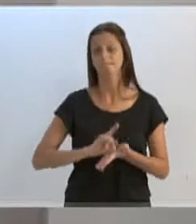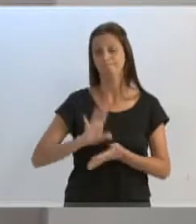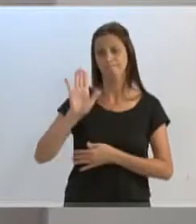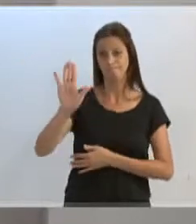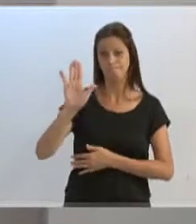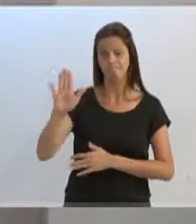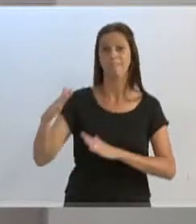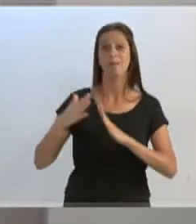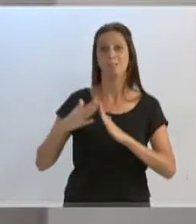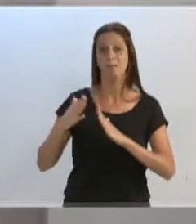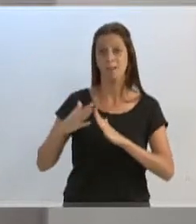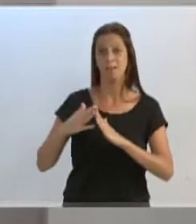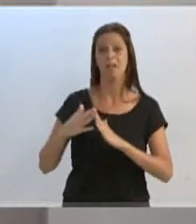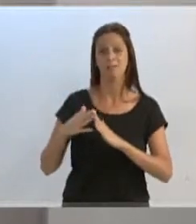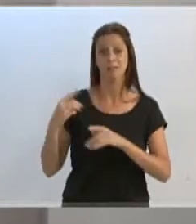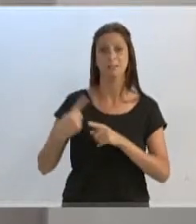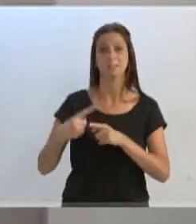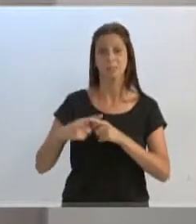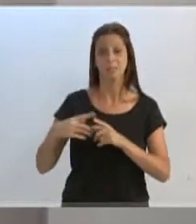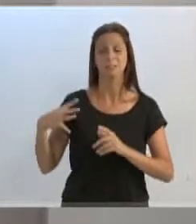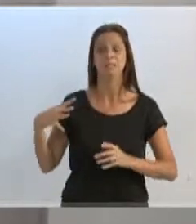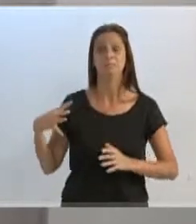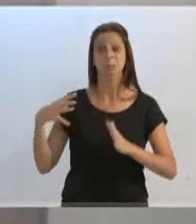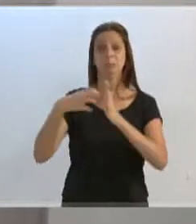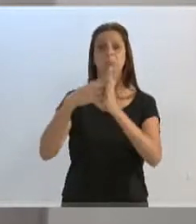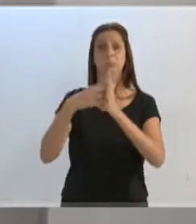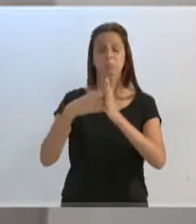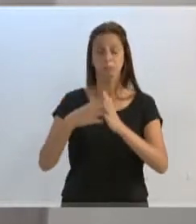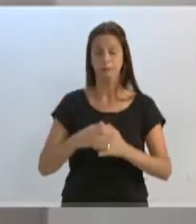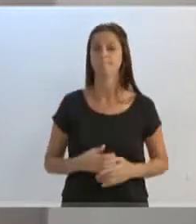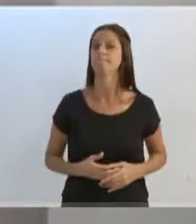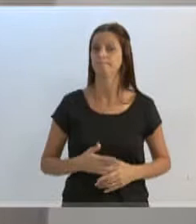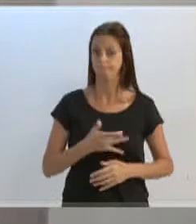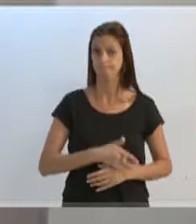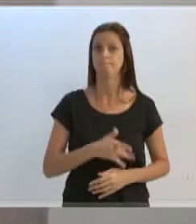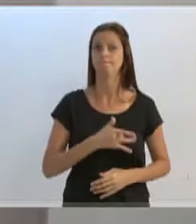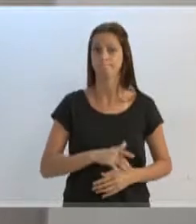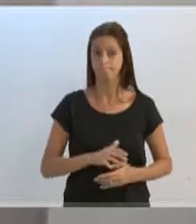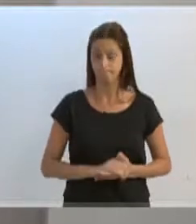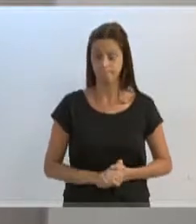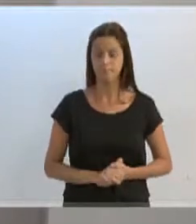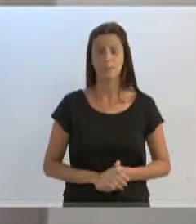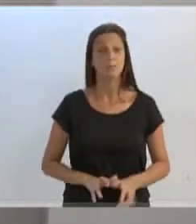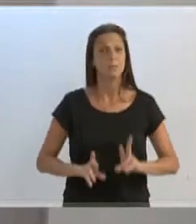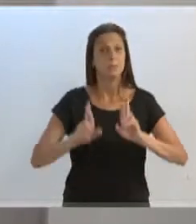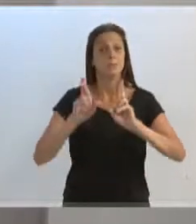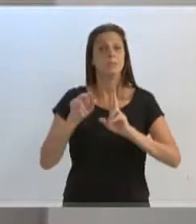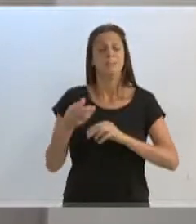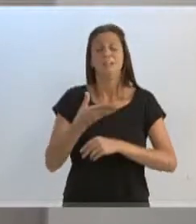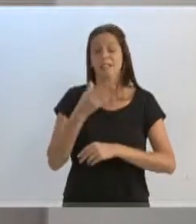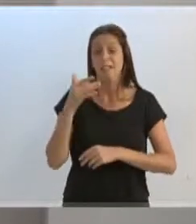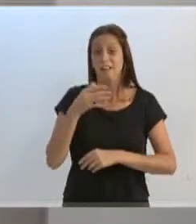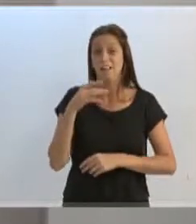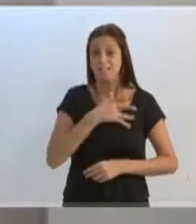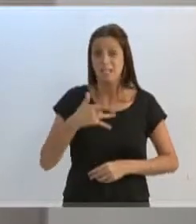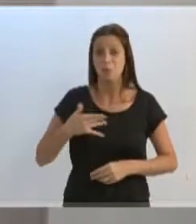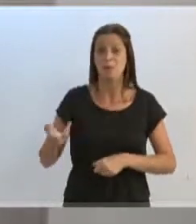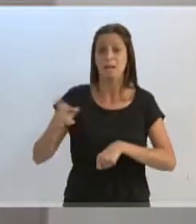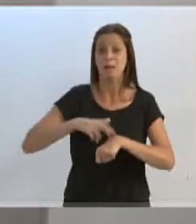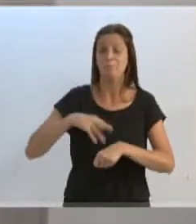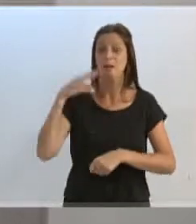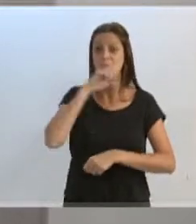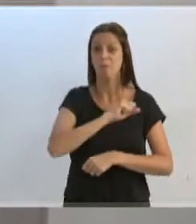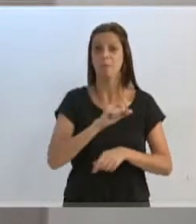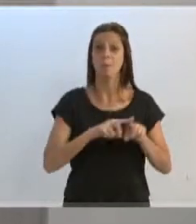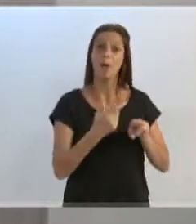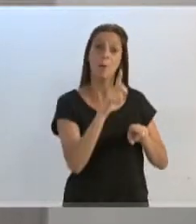infelizmente, de um traumático acidente, e nós já aproveitamos para desejar que se recupere o mais rápido possível, mas o Índio,